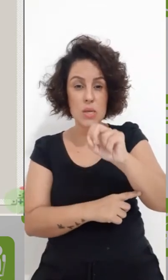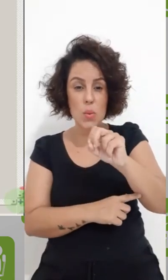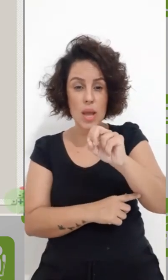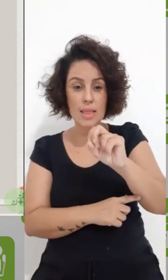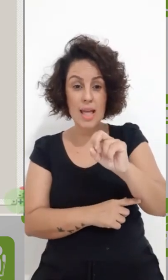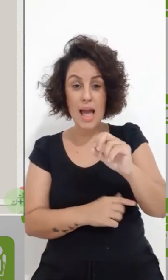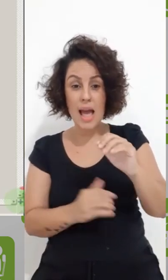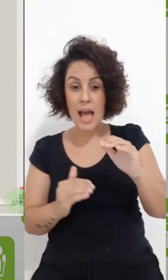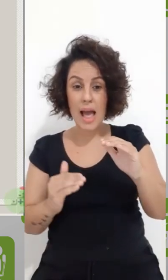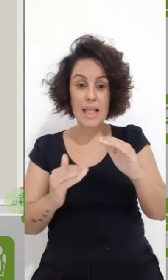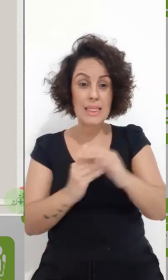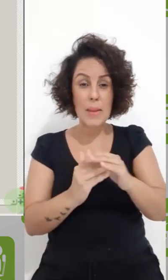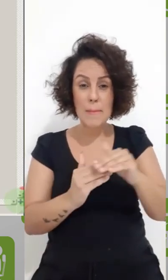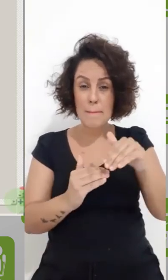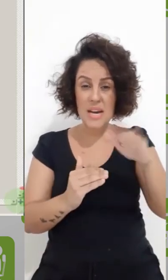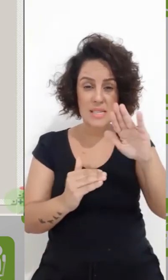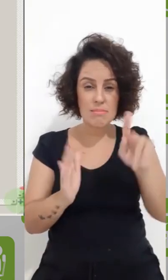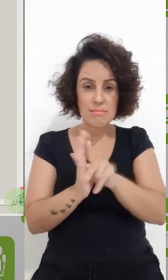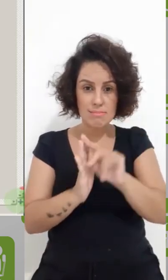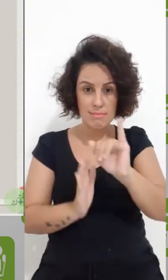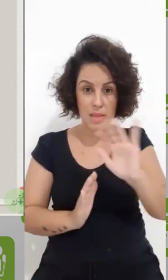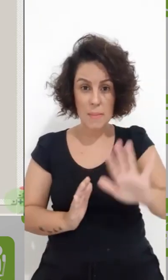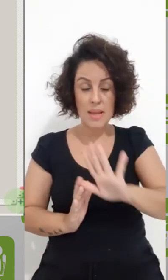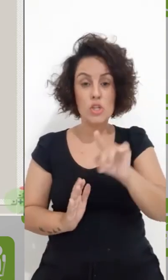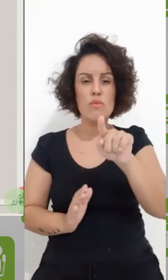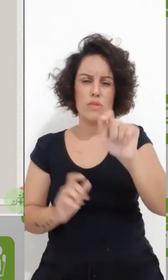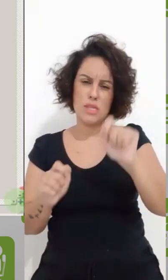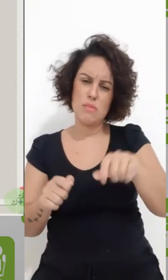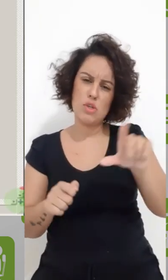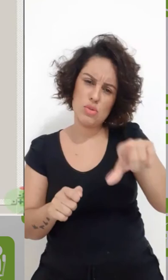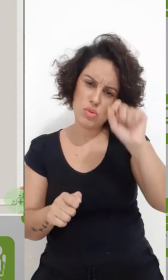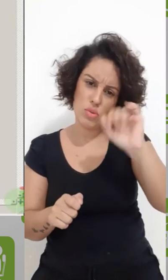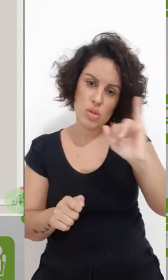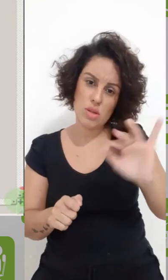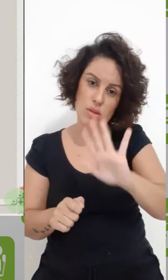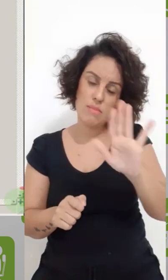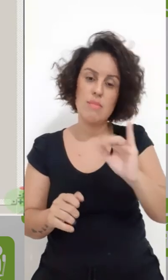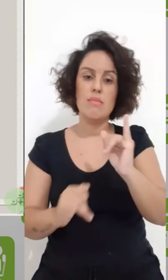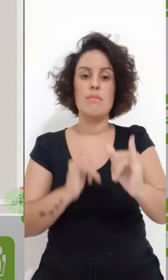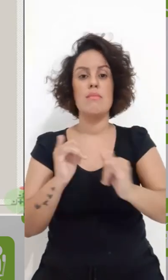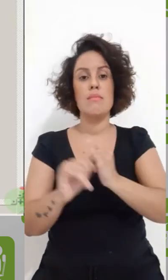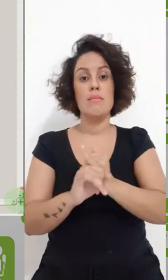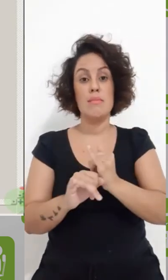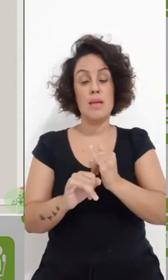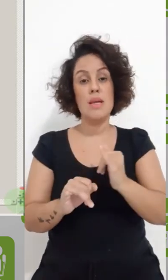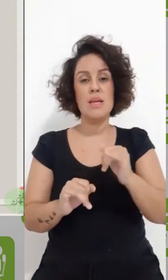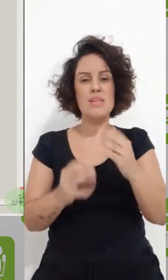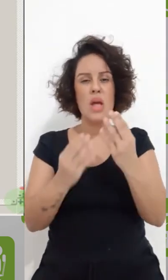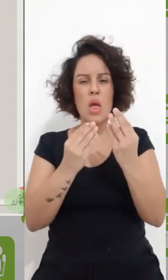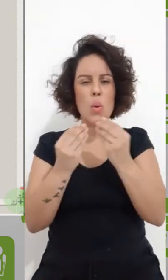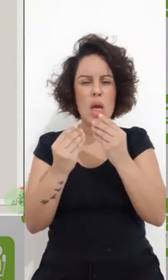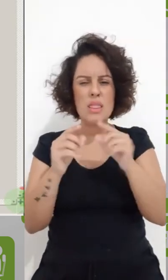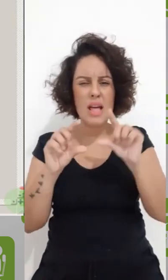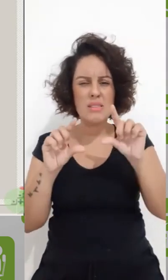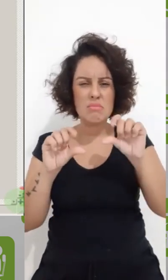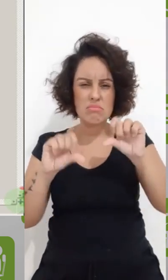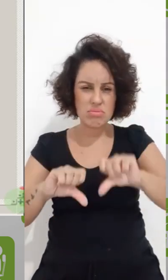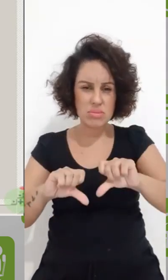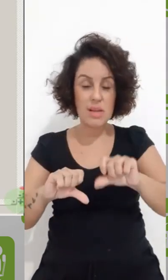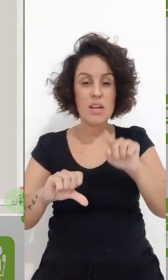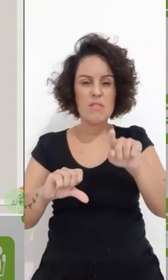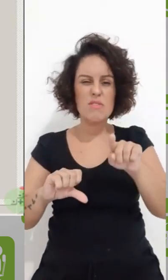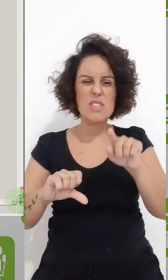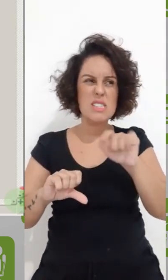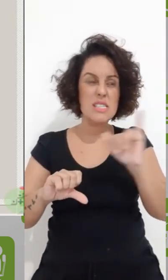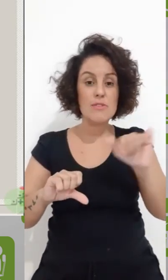uma imagem. Ah, eu posso pegar uma imagem da internet, com uma resolução baixa, e